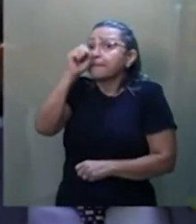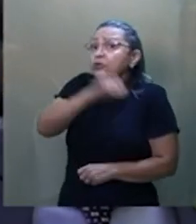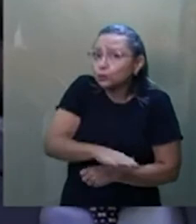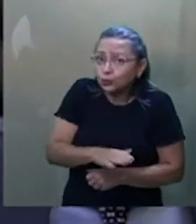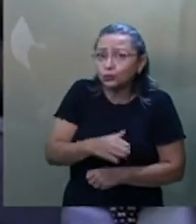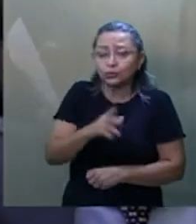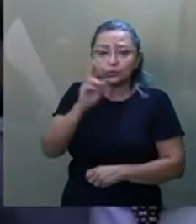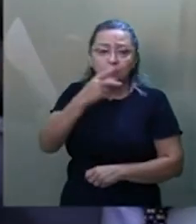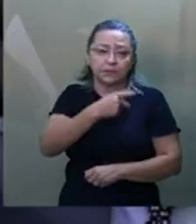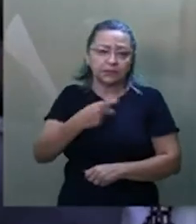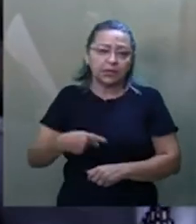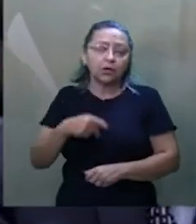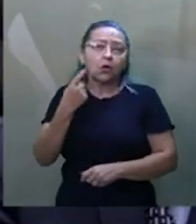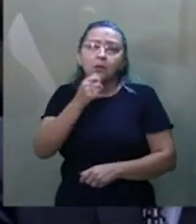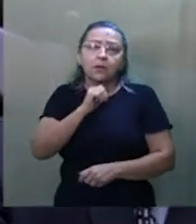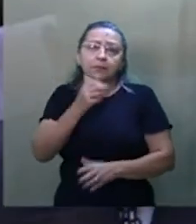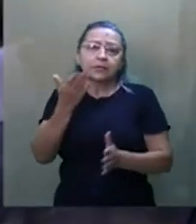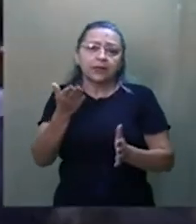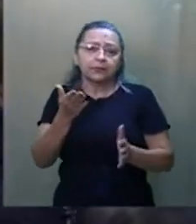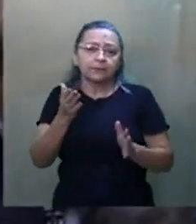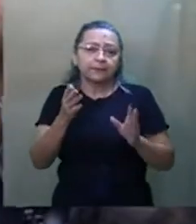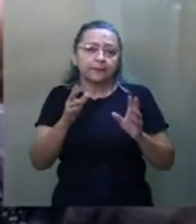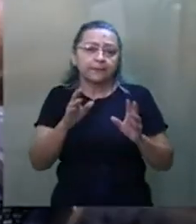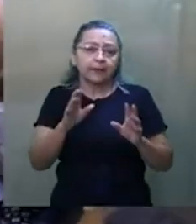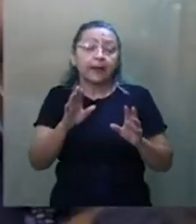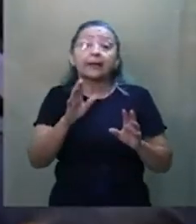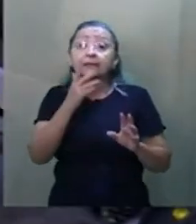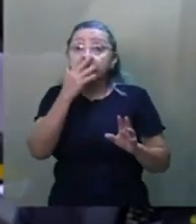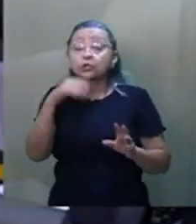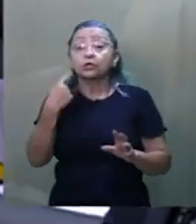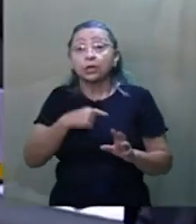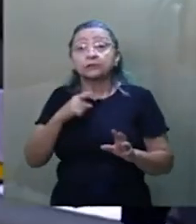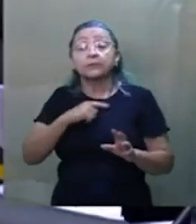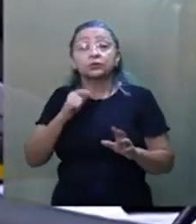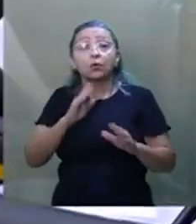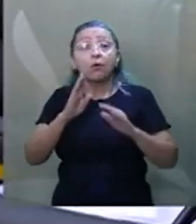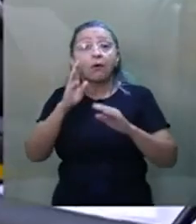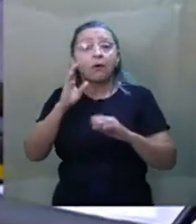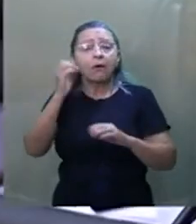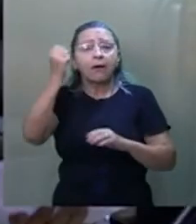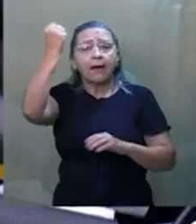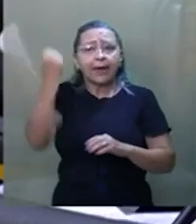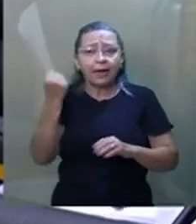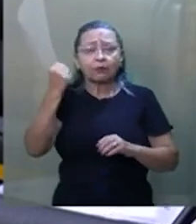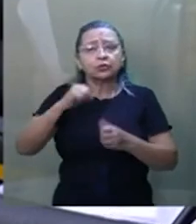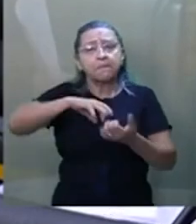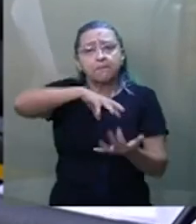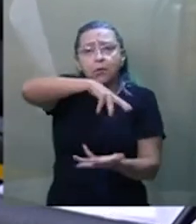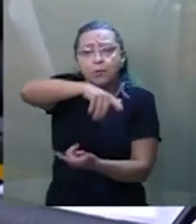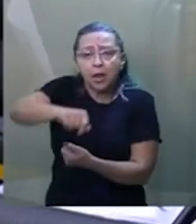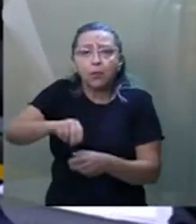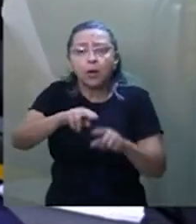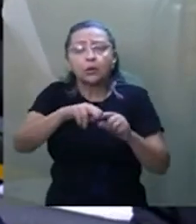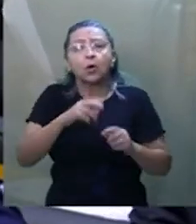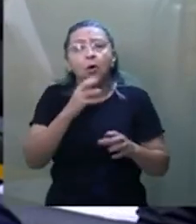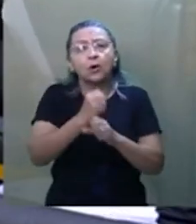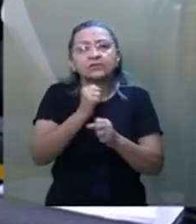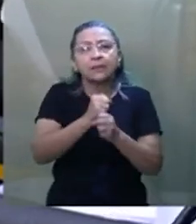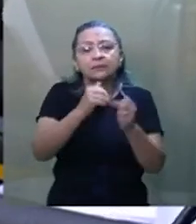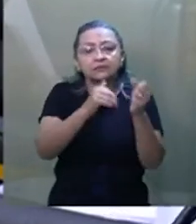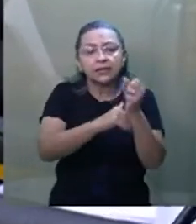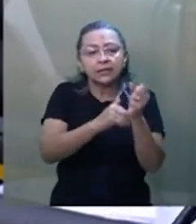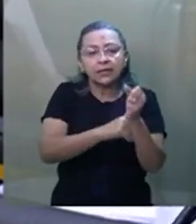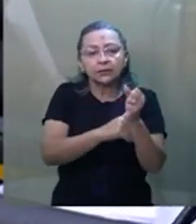presidente, como o caso, aliás, nós batemos o recorde mundial, devido ao orçamento secreto,